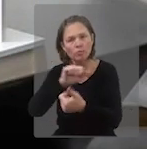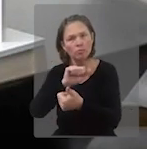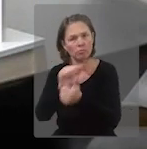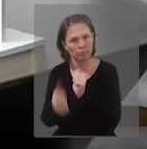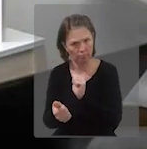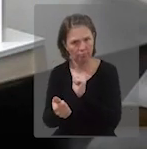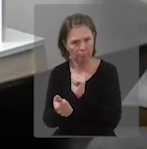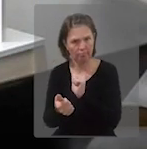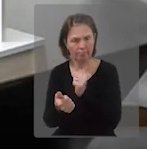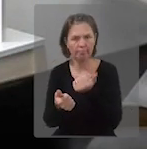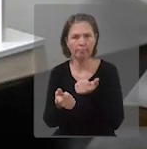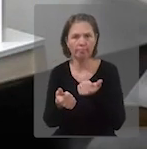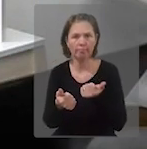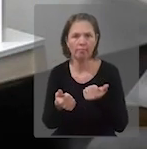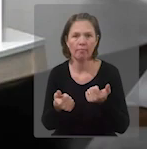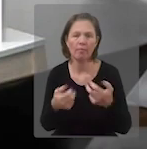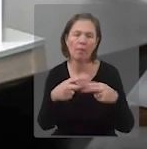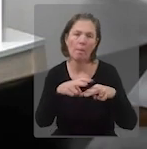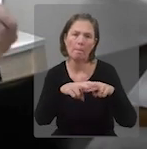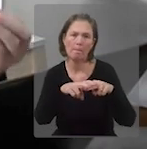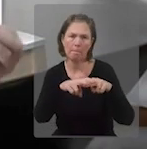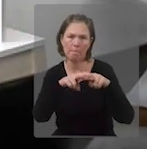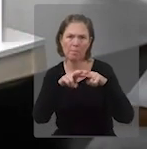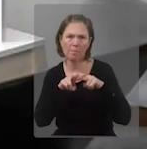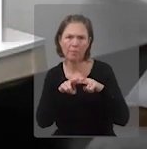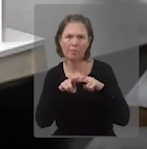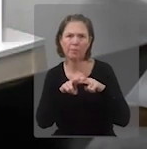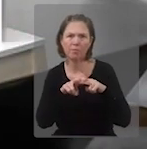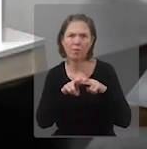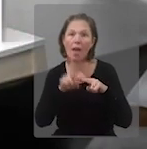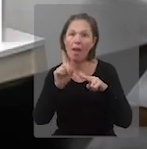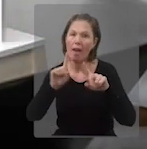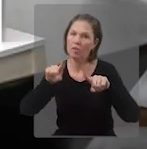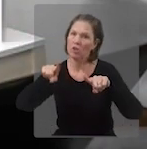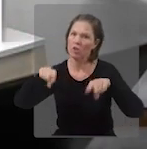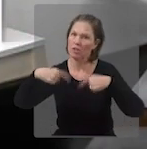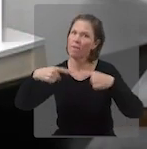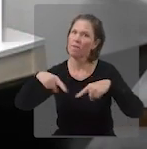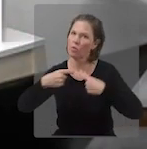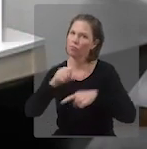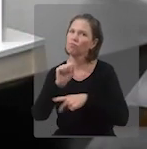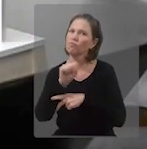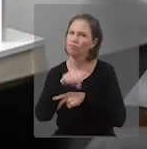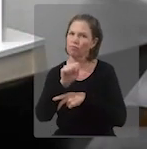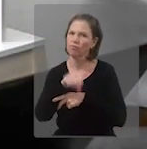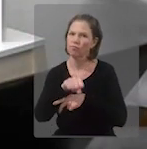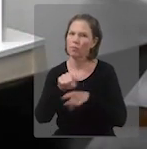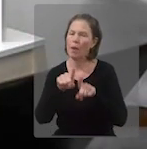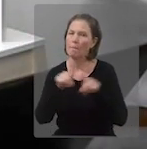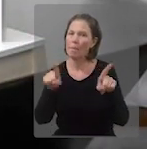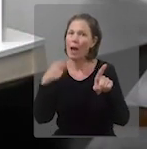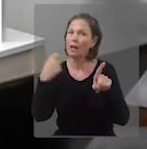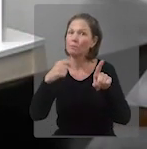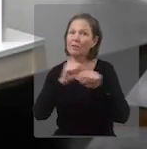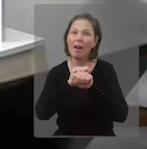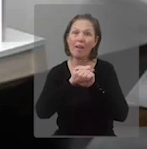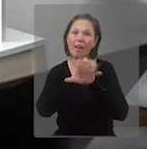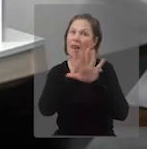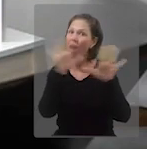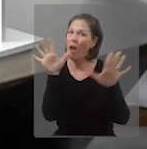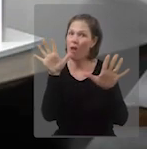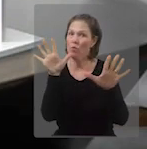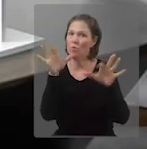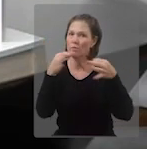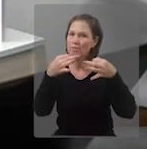lhe atender. Então, nesse sentido, como se fala, é um desafio? É. Mas essa clareza também,